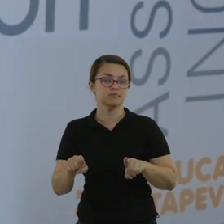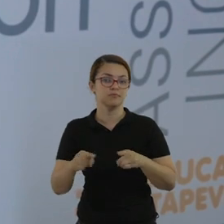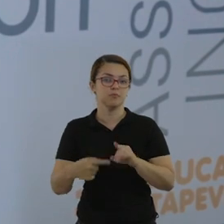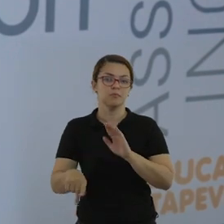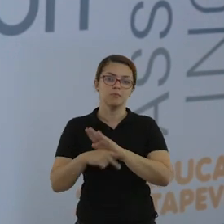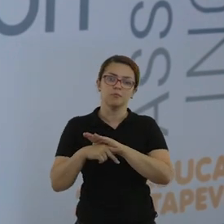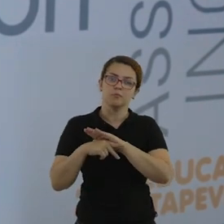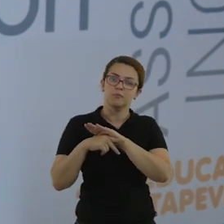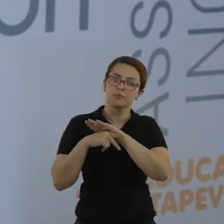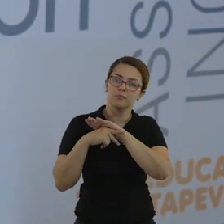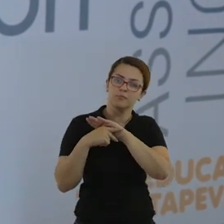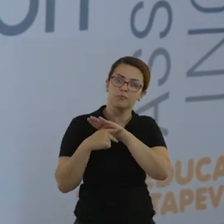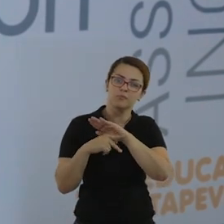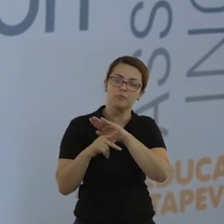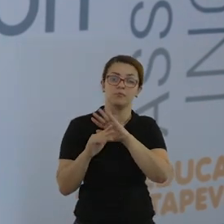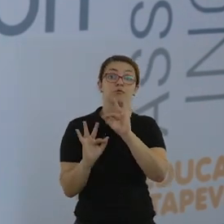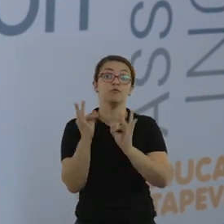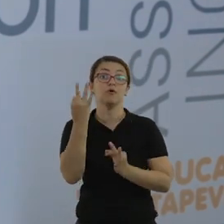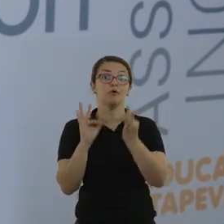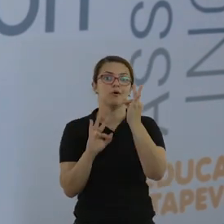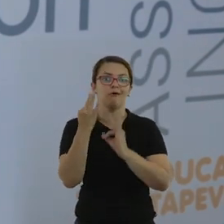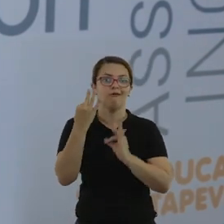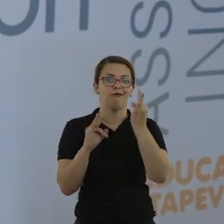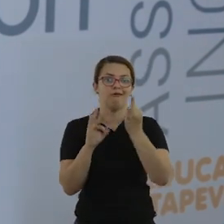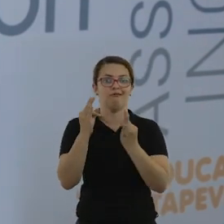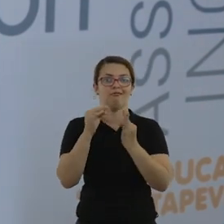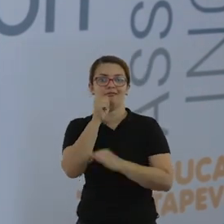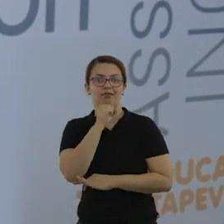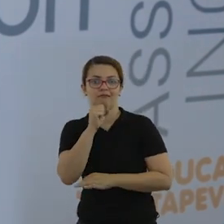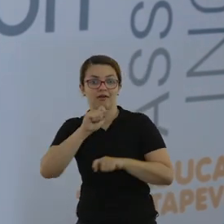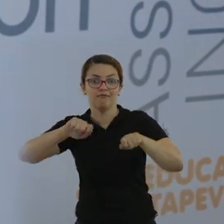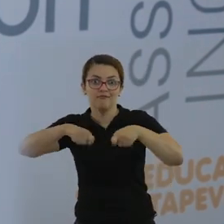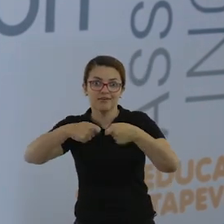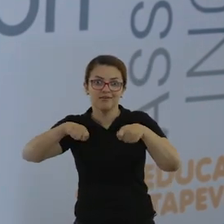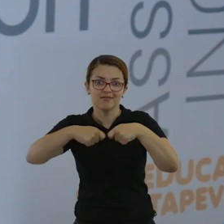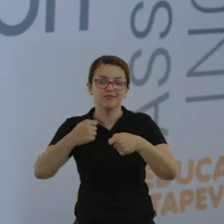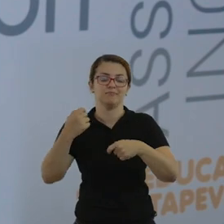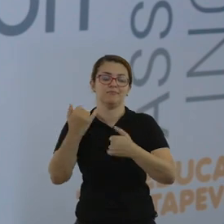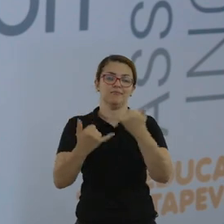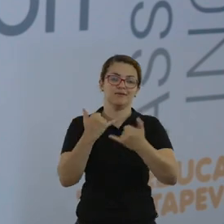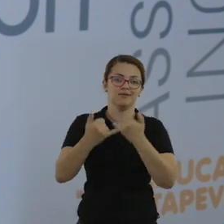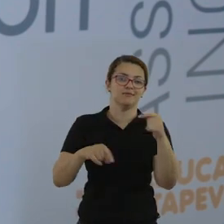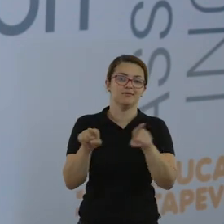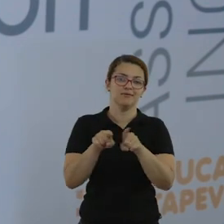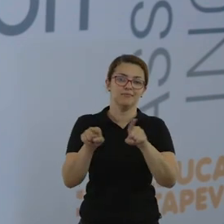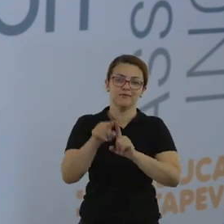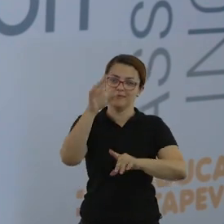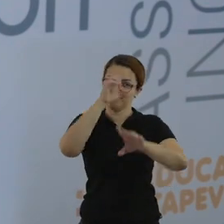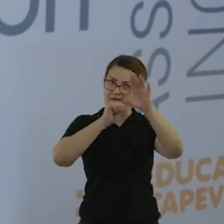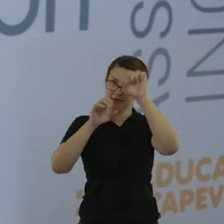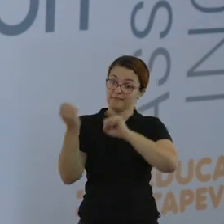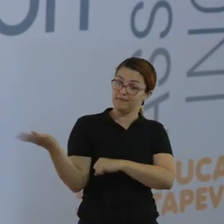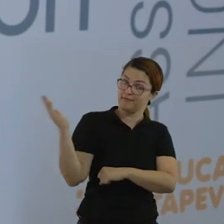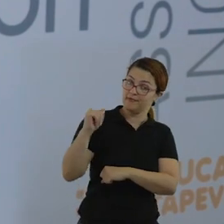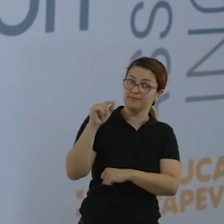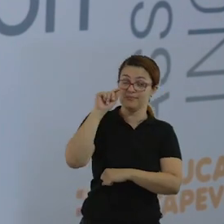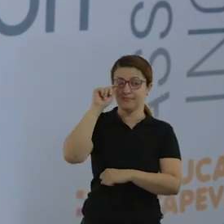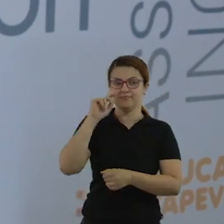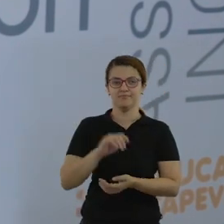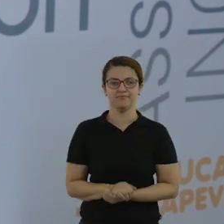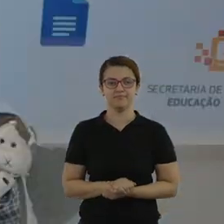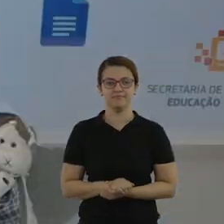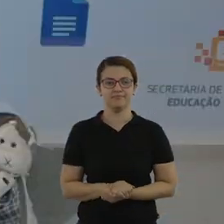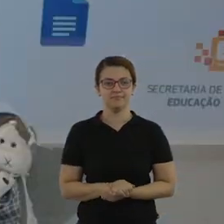folclórica A Velha Afiar, que além de vocês se divertirem, vocês também irão aprender brincando. Vamos lá?